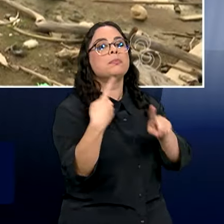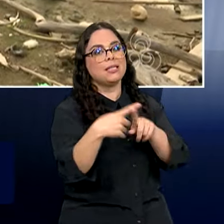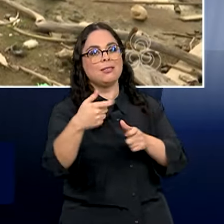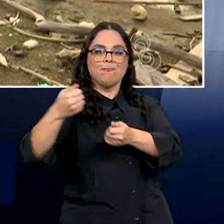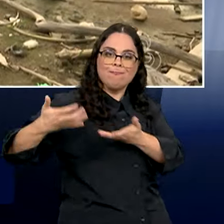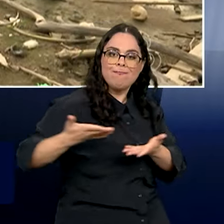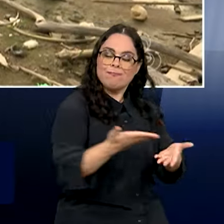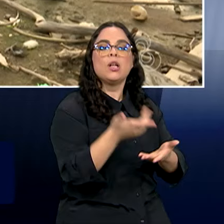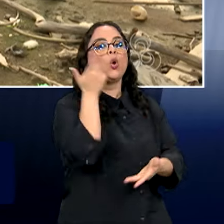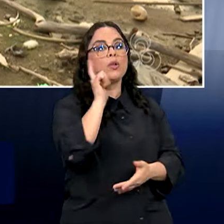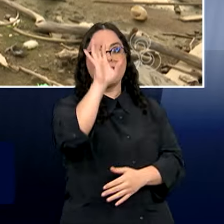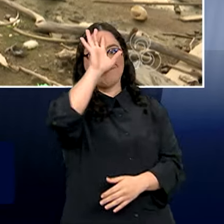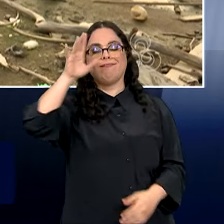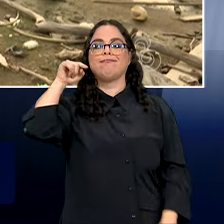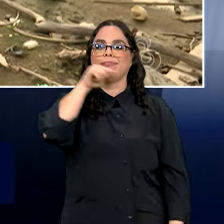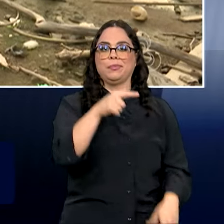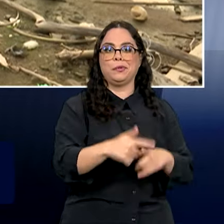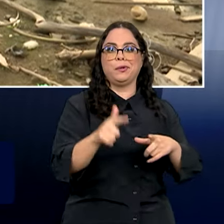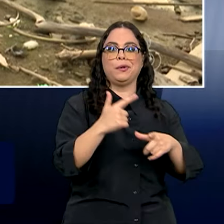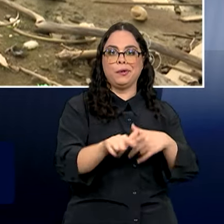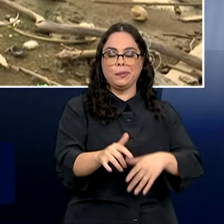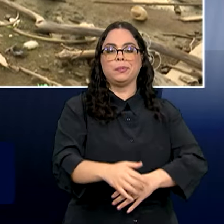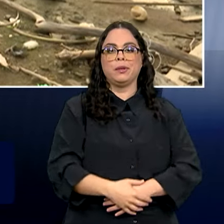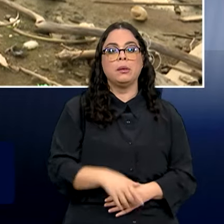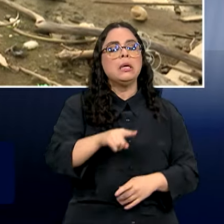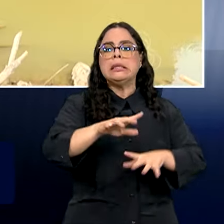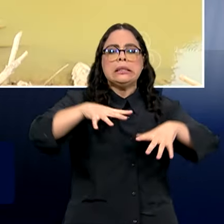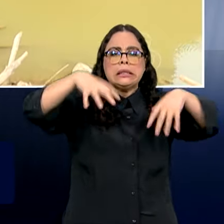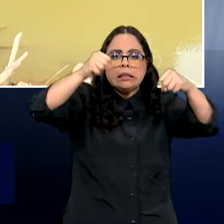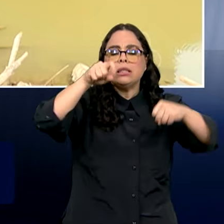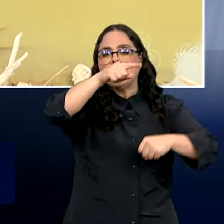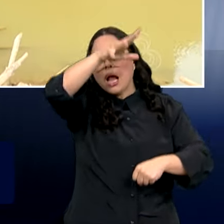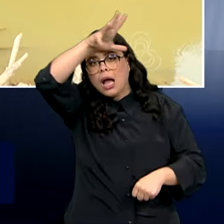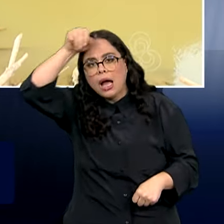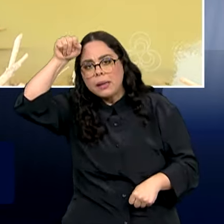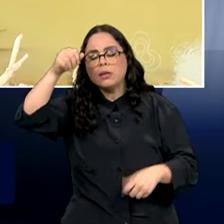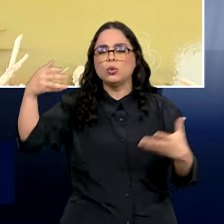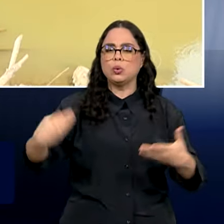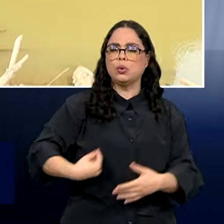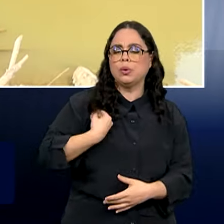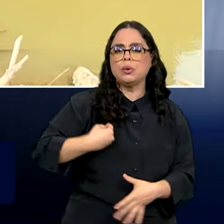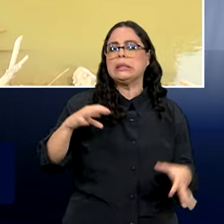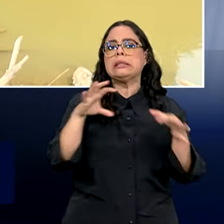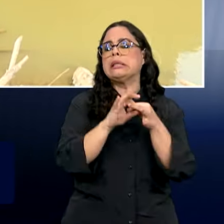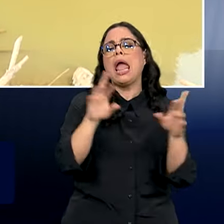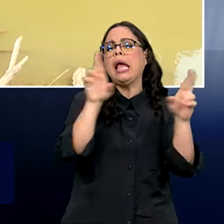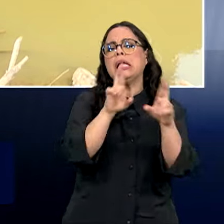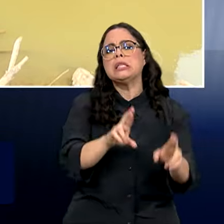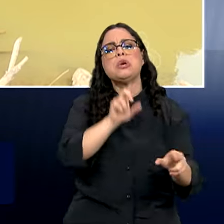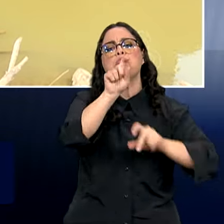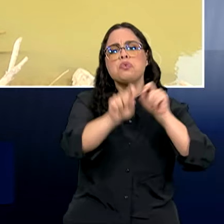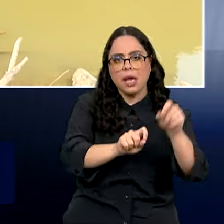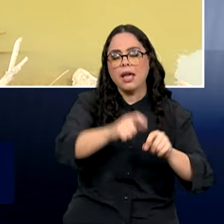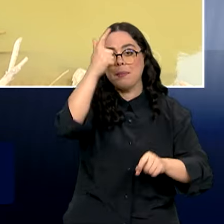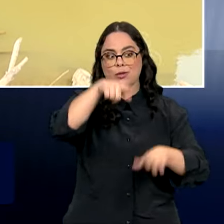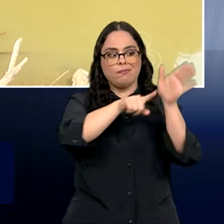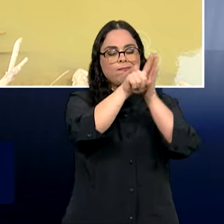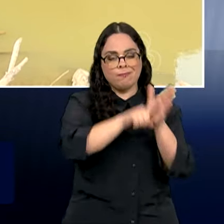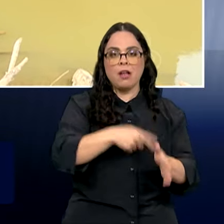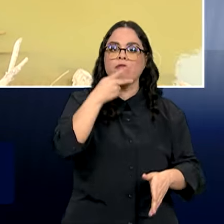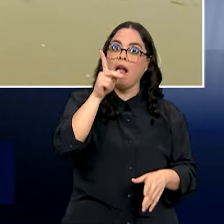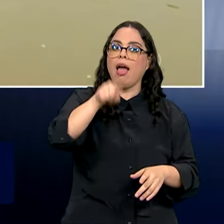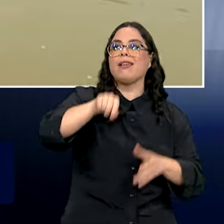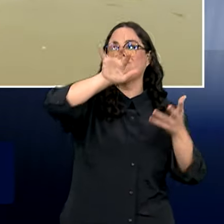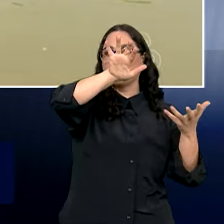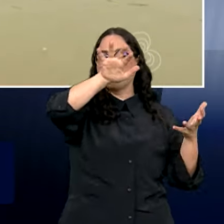para resolver essa questão. Essa seca extrema da Amazônia, que a Amazônia vive hoje, está ligada, segundo os especialistas, a essas mudanças